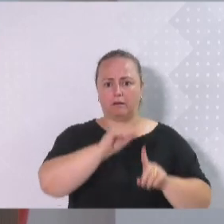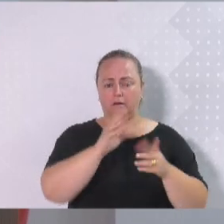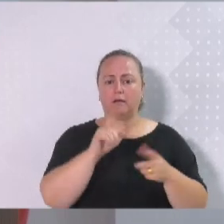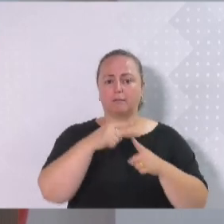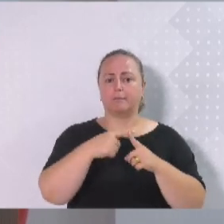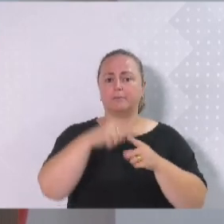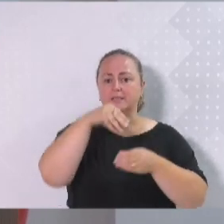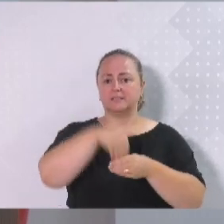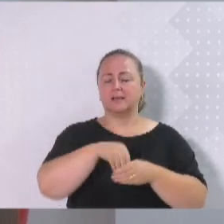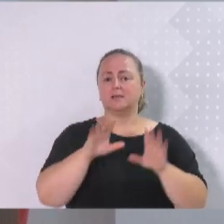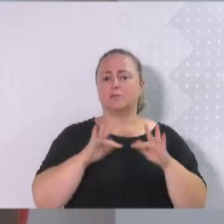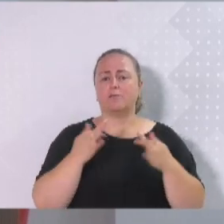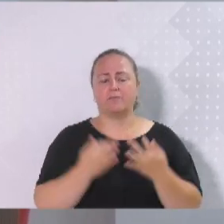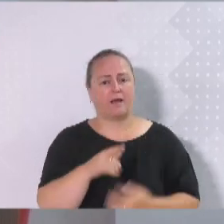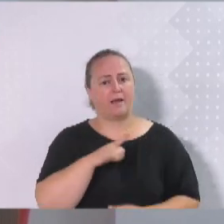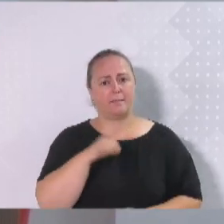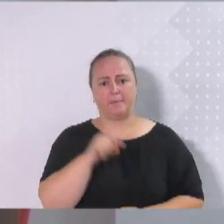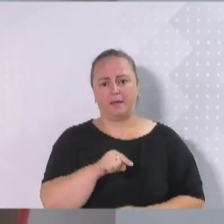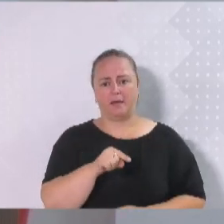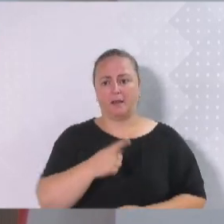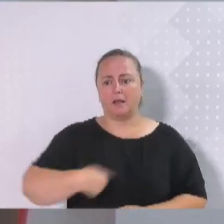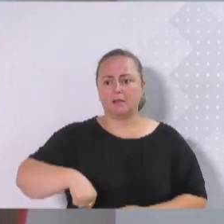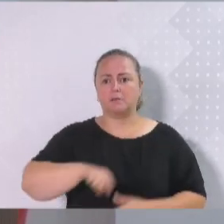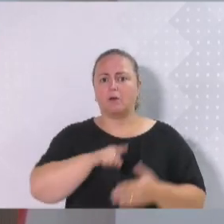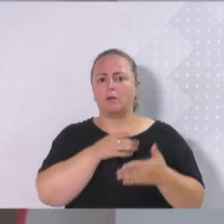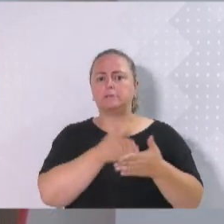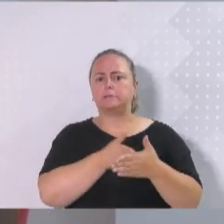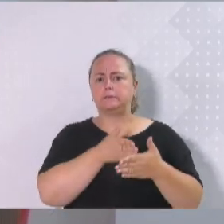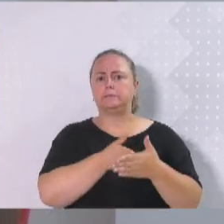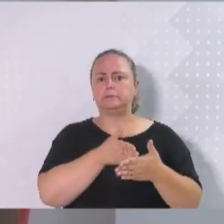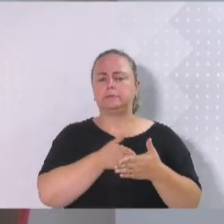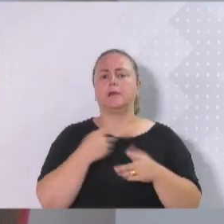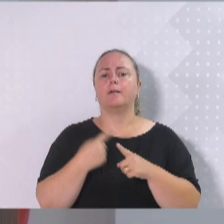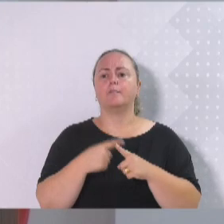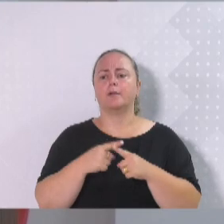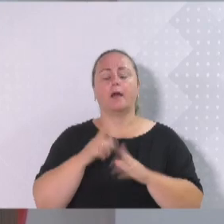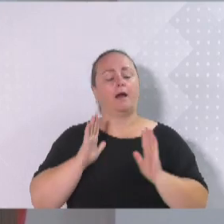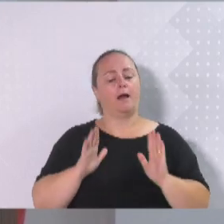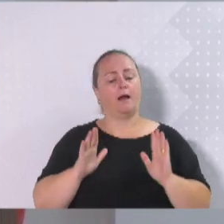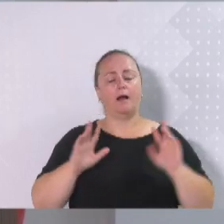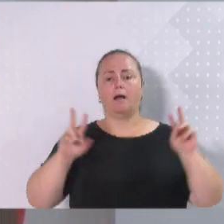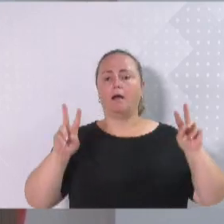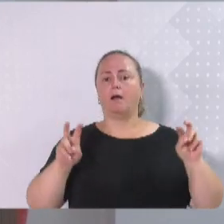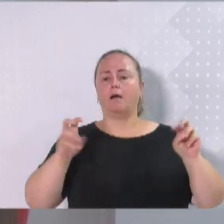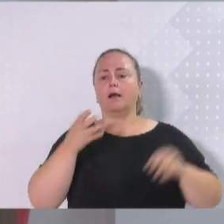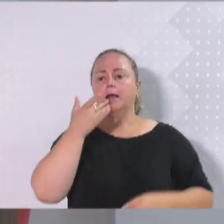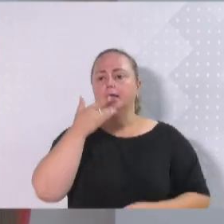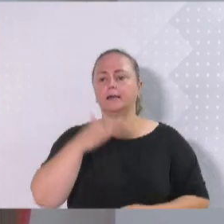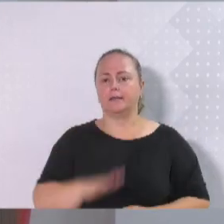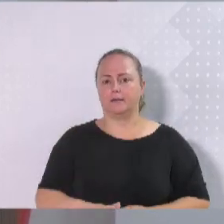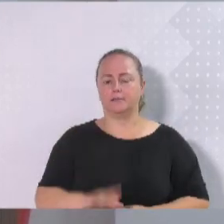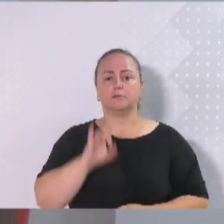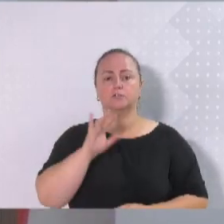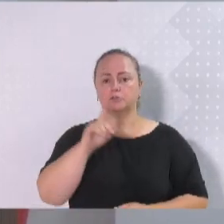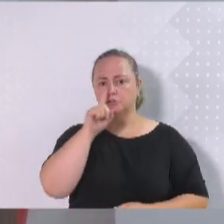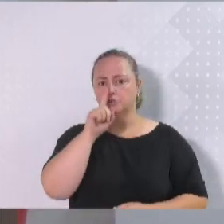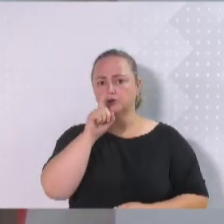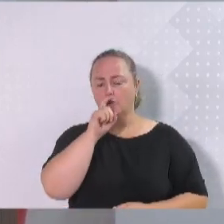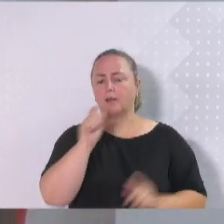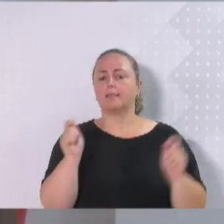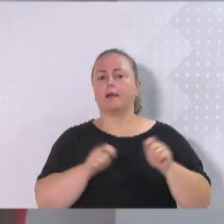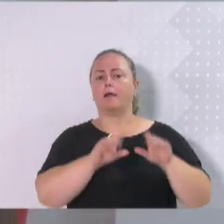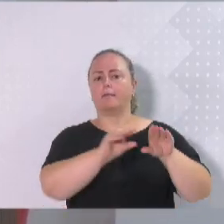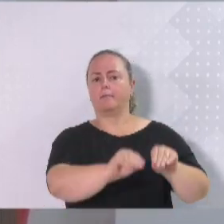dentro das famílias, somos barradas com a justificativa de que isso não é assunto para criança e que só pai e mãe devem meter a colher.